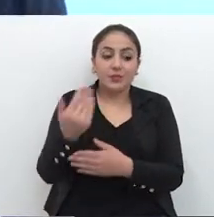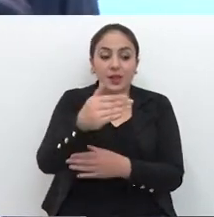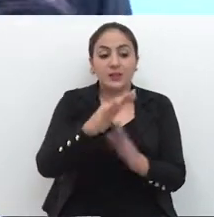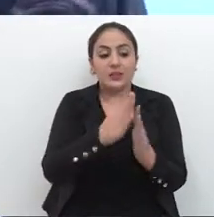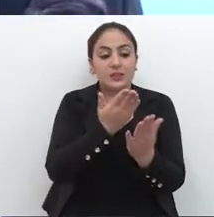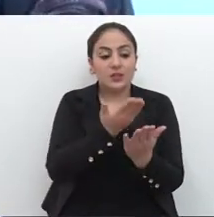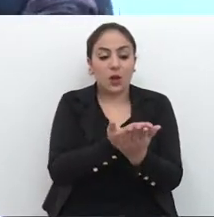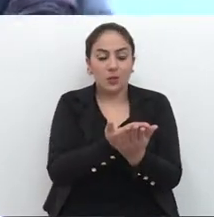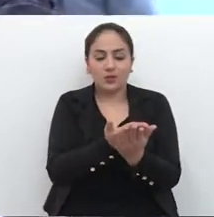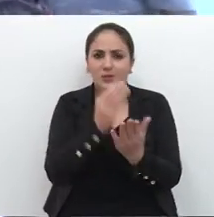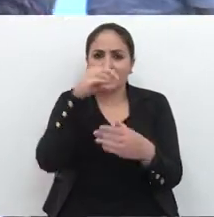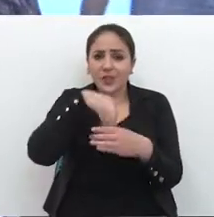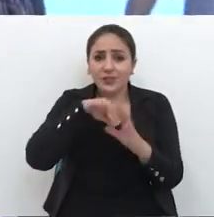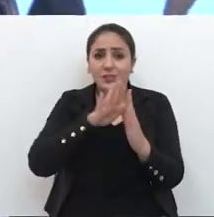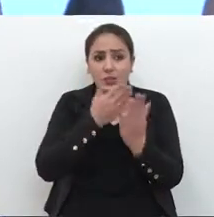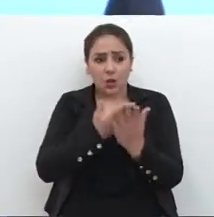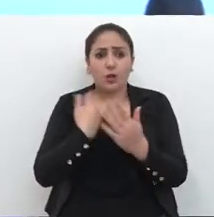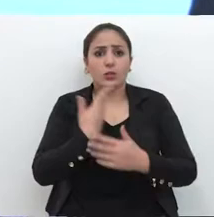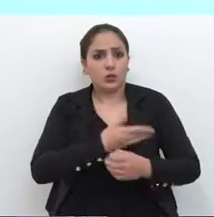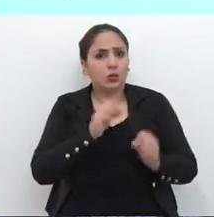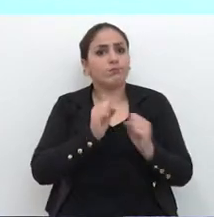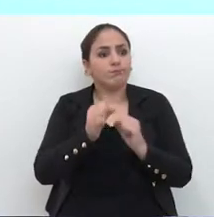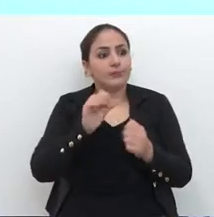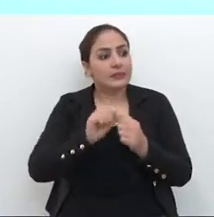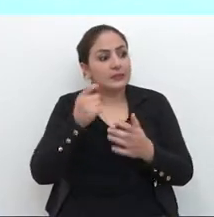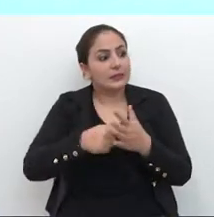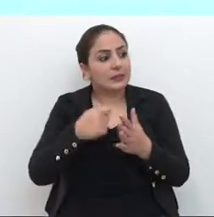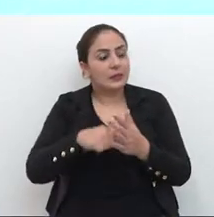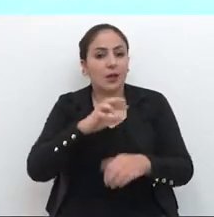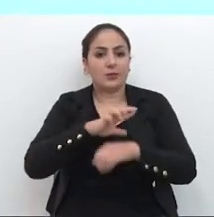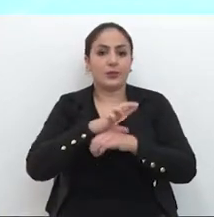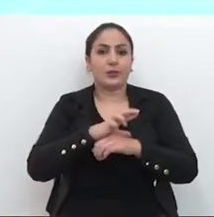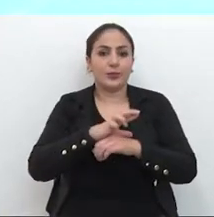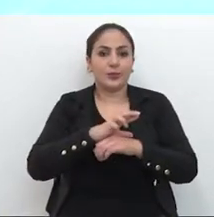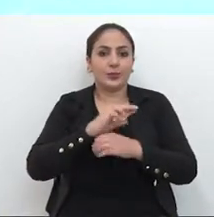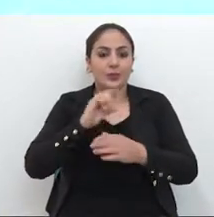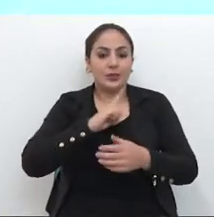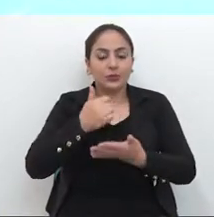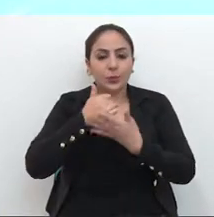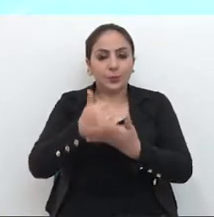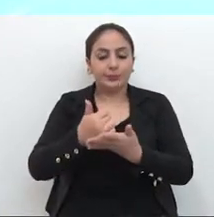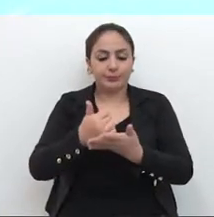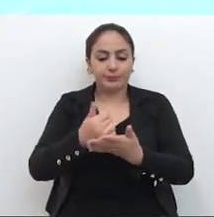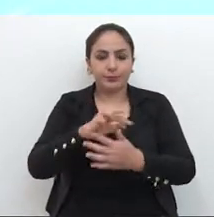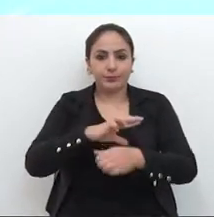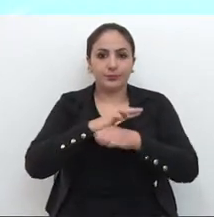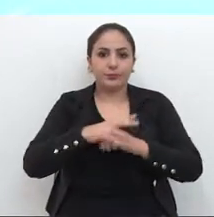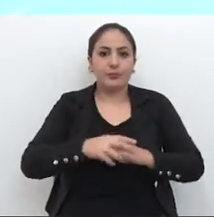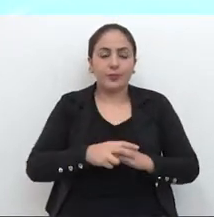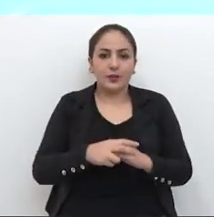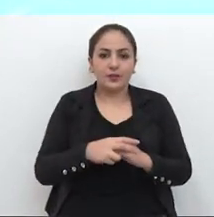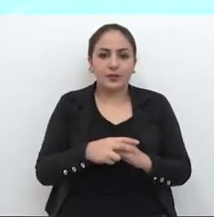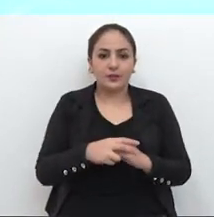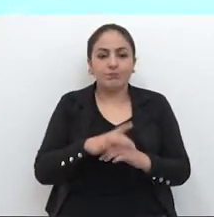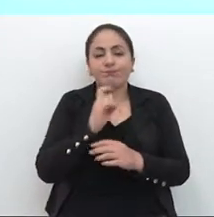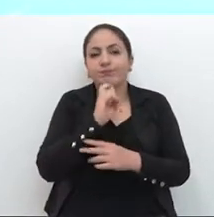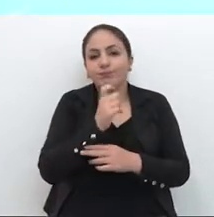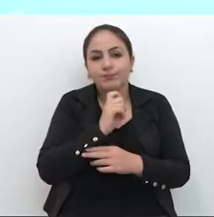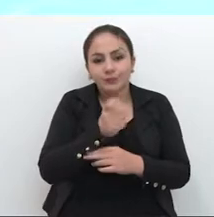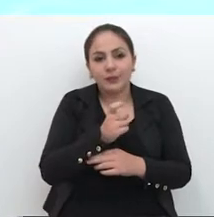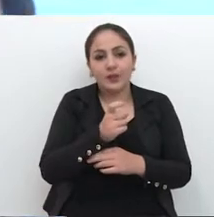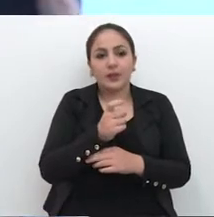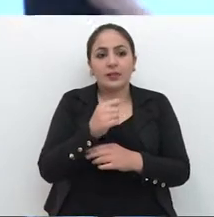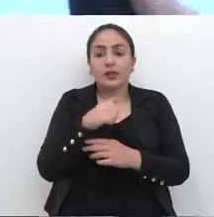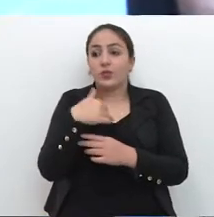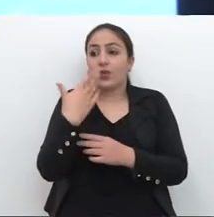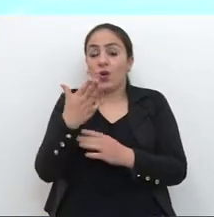para a escola. Dentro da escola, gente faz o possível para que eles sejam amparados, estejam seguros. E não